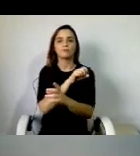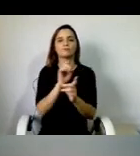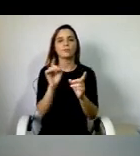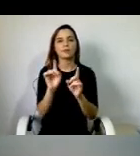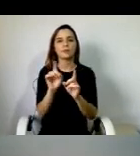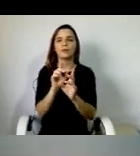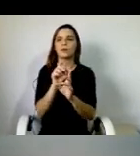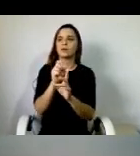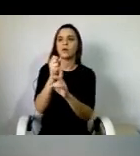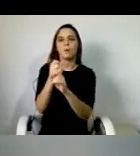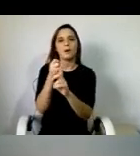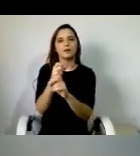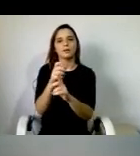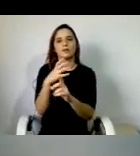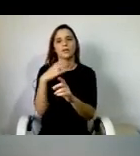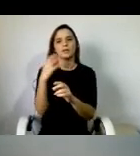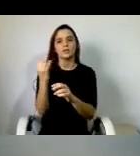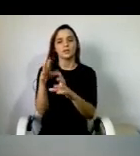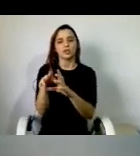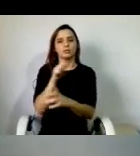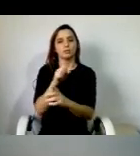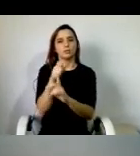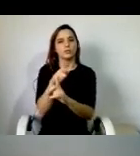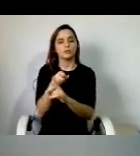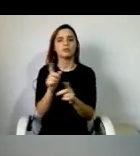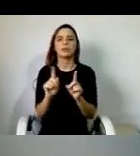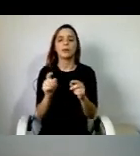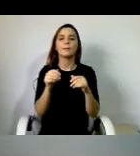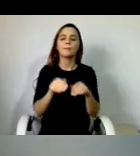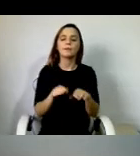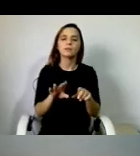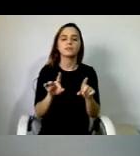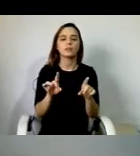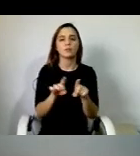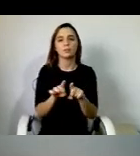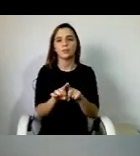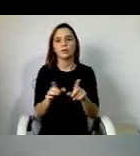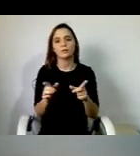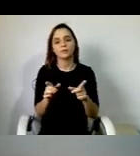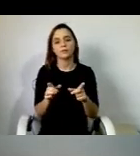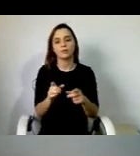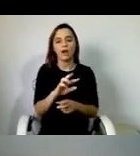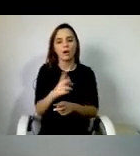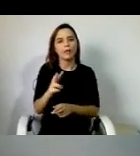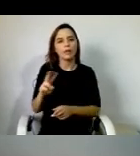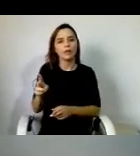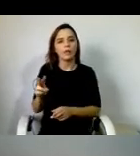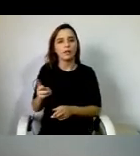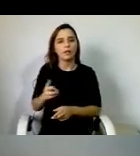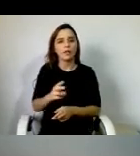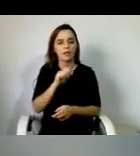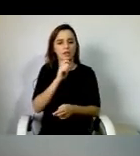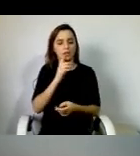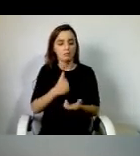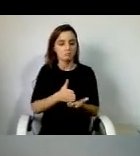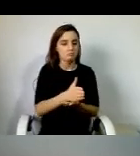à desinstitucionalização, mas é, porém, dar alternativa, escolher vários caminhos, haver